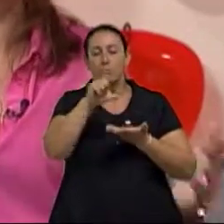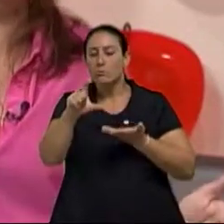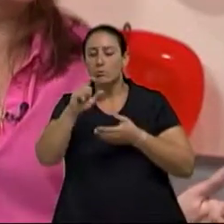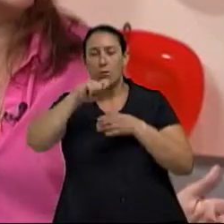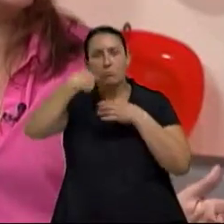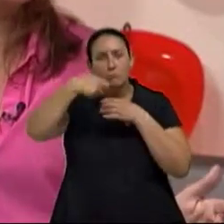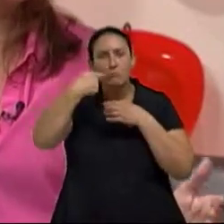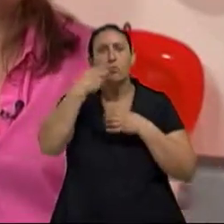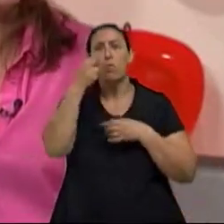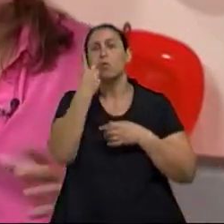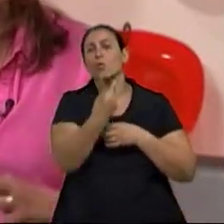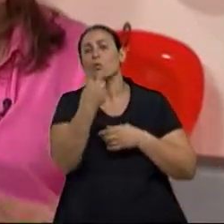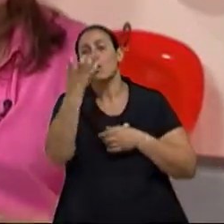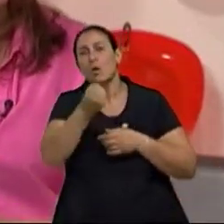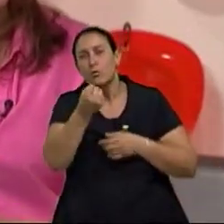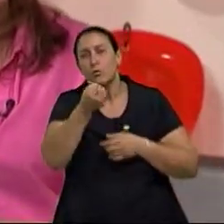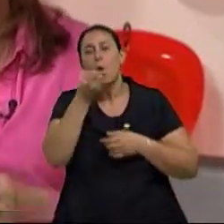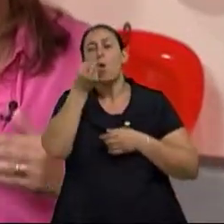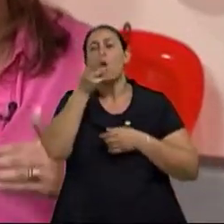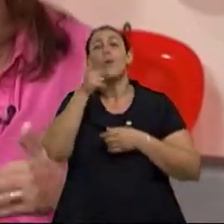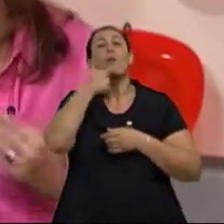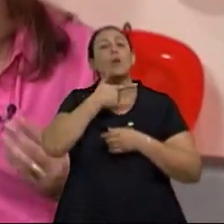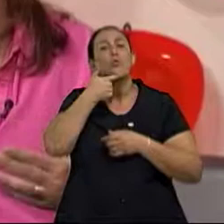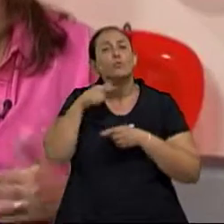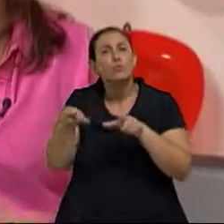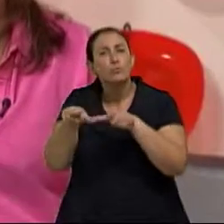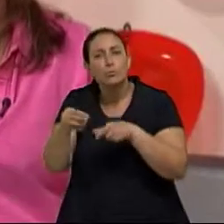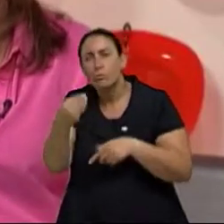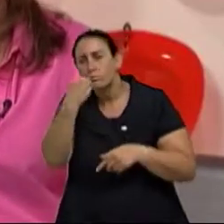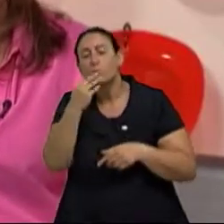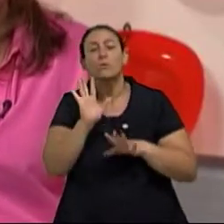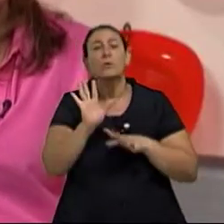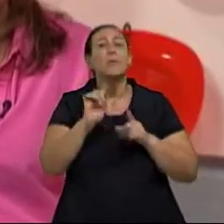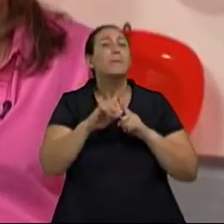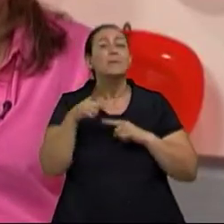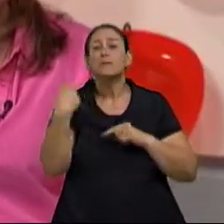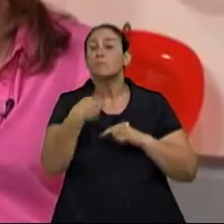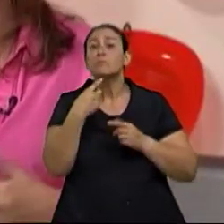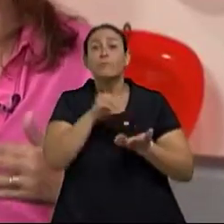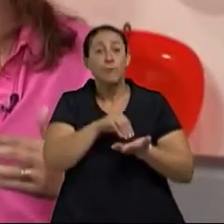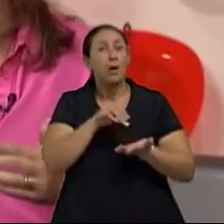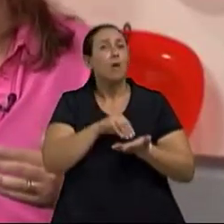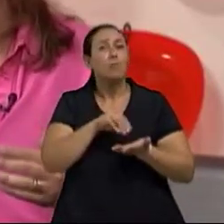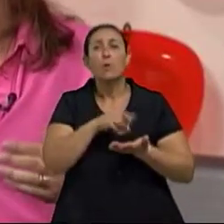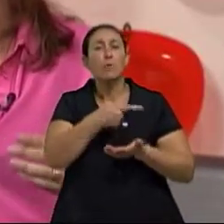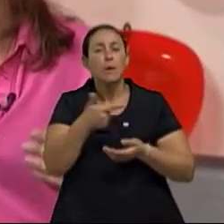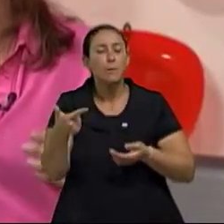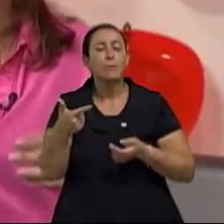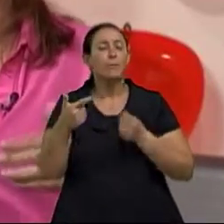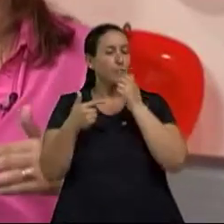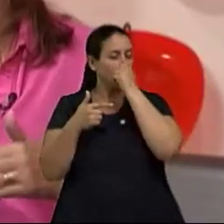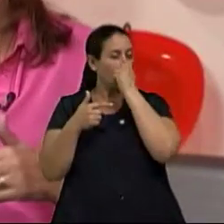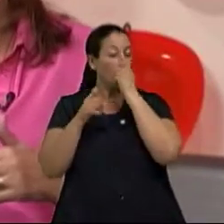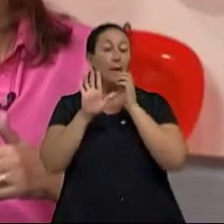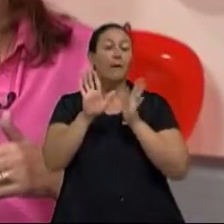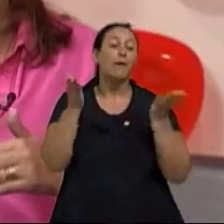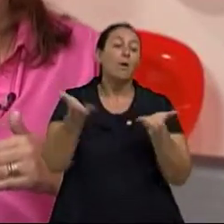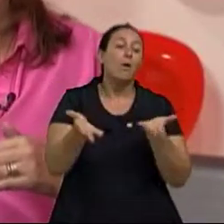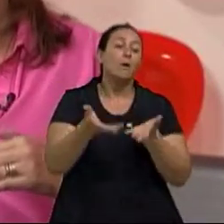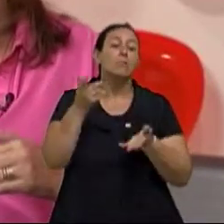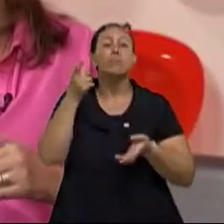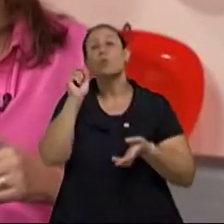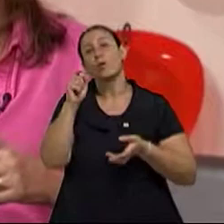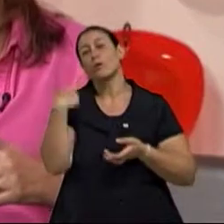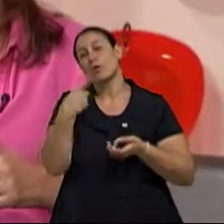leite, uma fatia de queijo, você supriria. Mas nem isso a gente está consumindo. Então, assim, uma tendência a